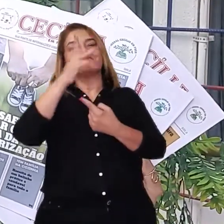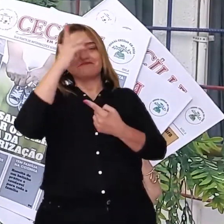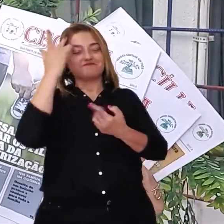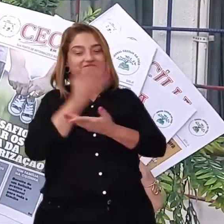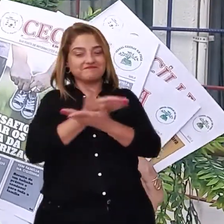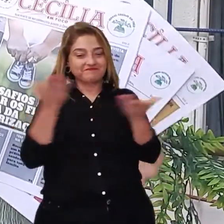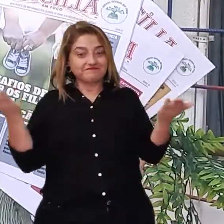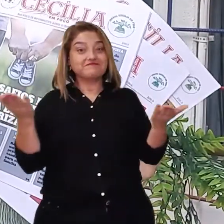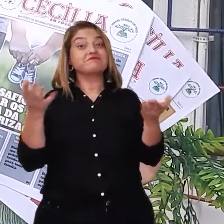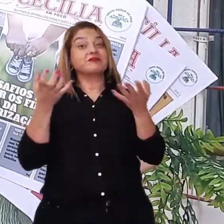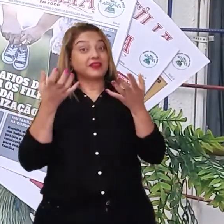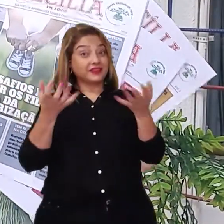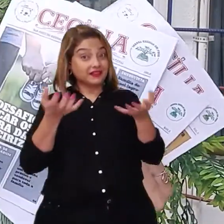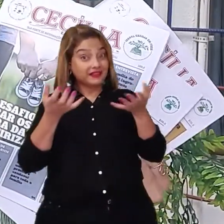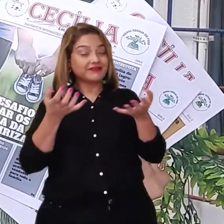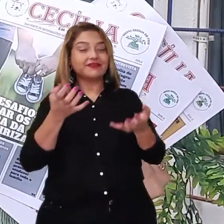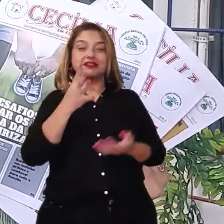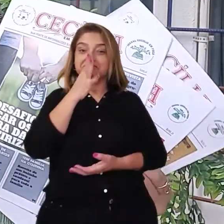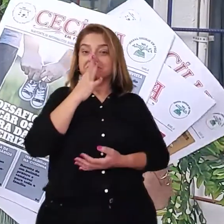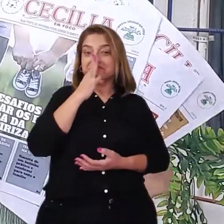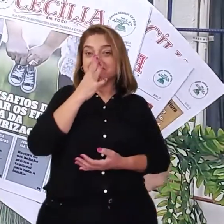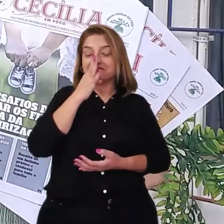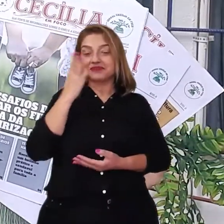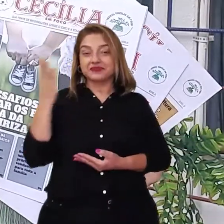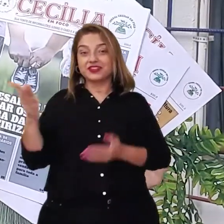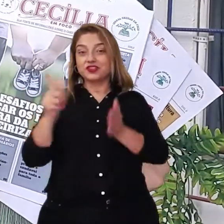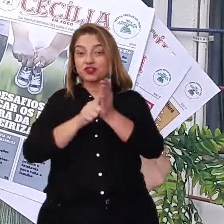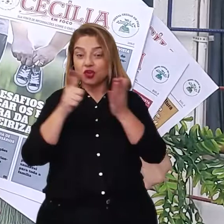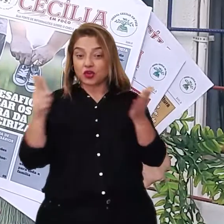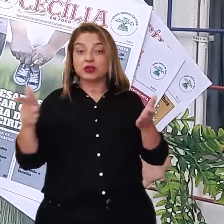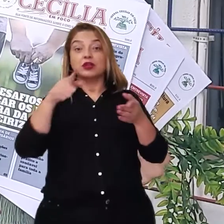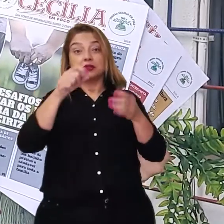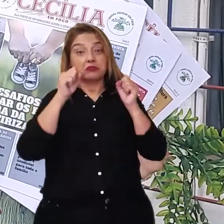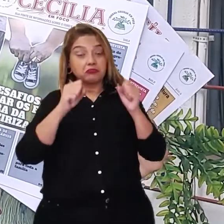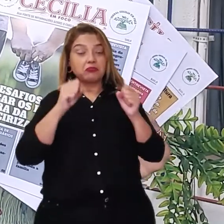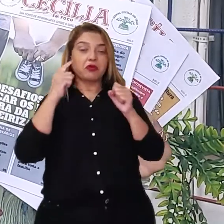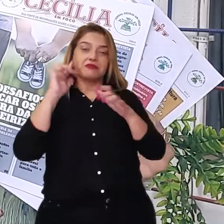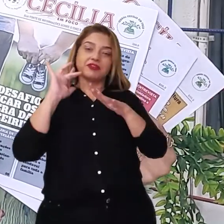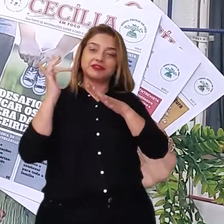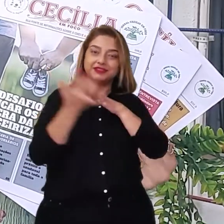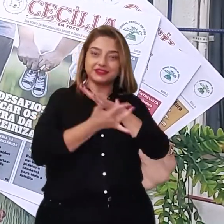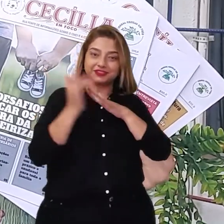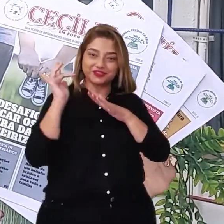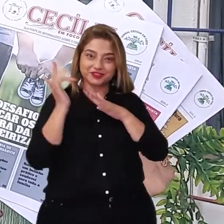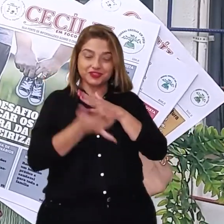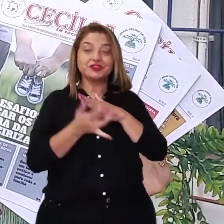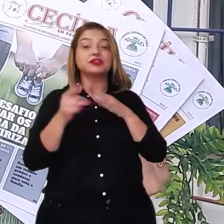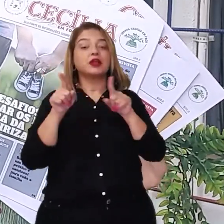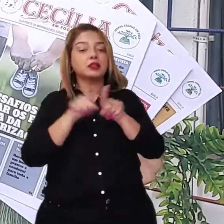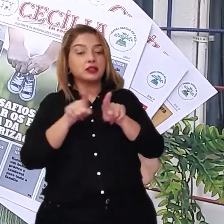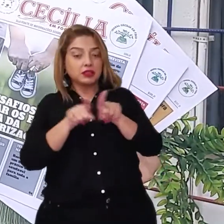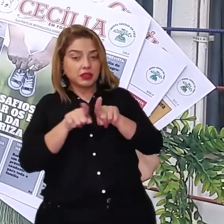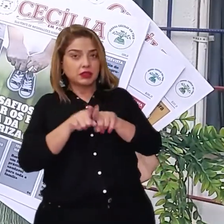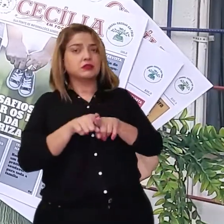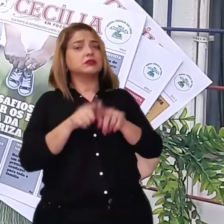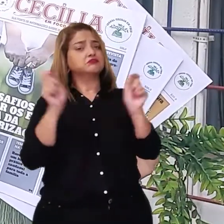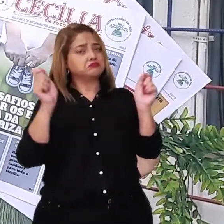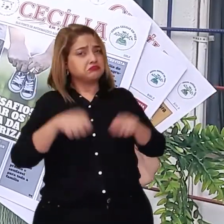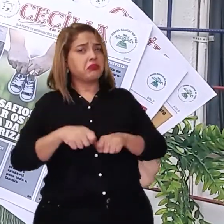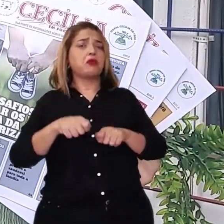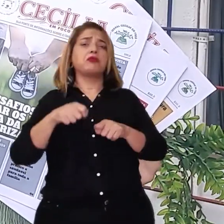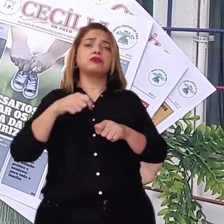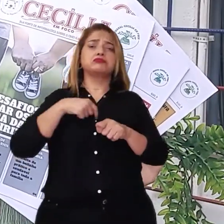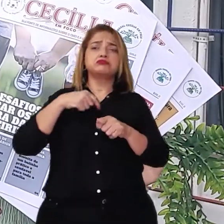para todos. Se vocês quiserem apreciar, o nosso jornal, ele está disponível nas nossas redes sociais, mas também podemos